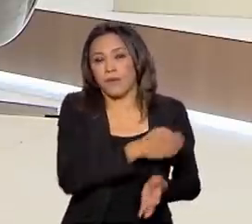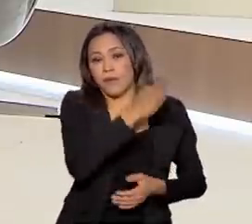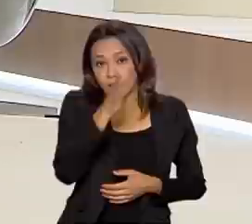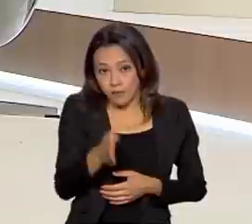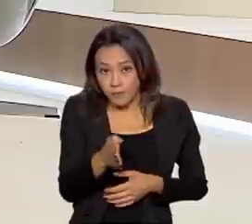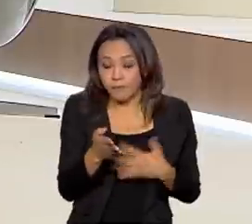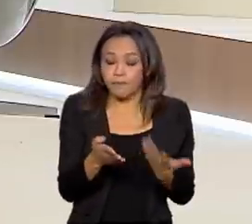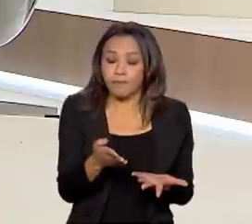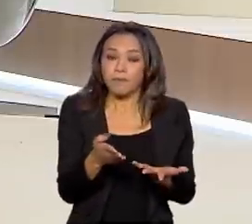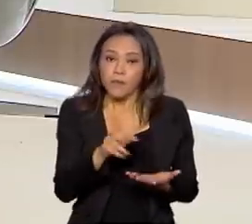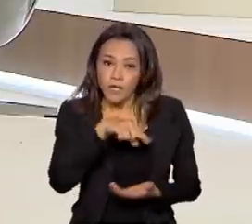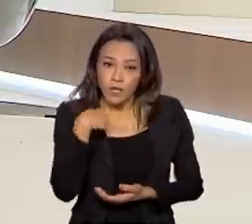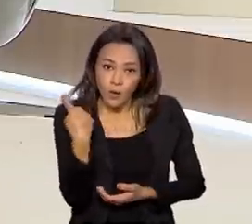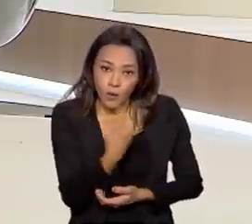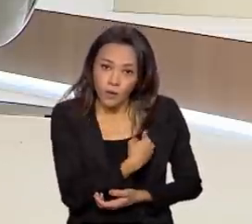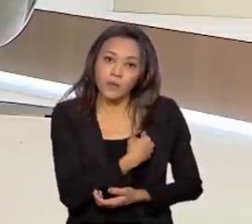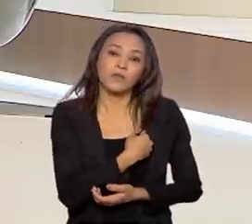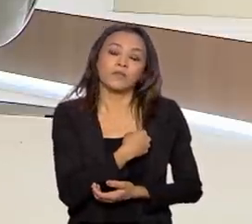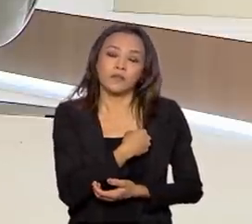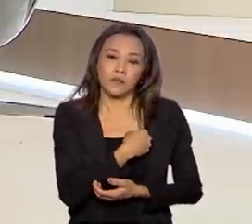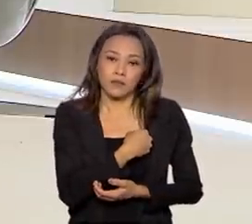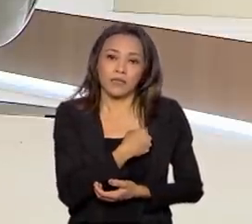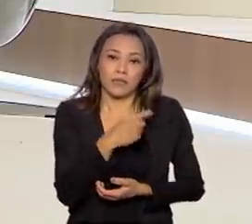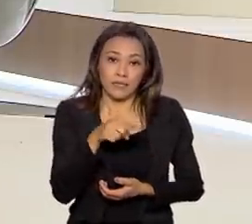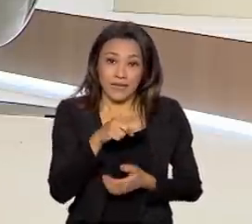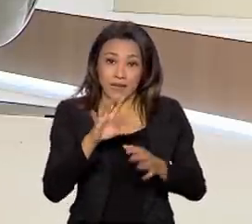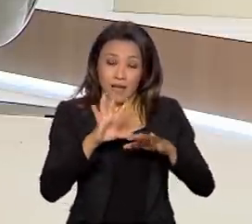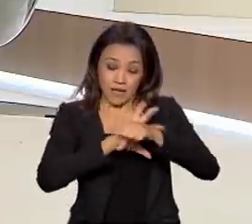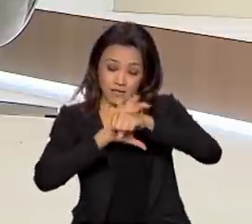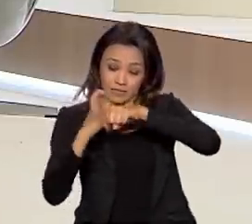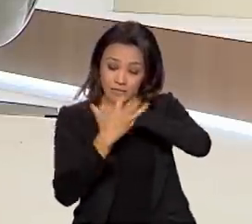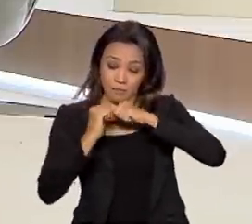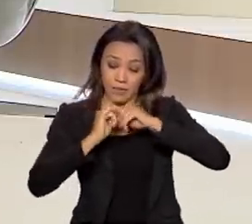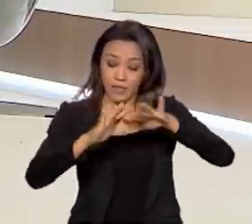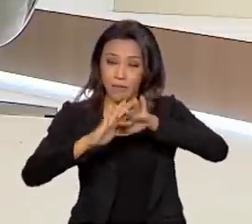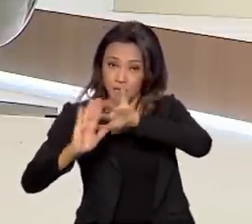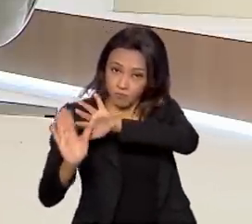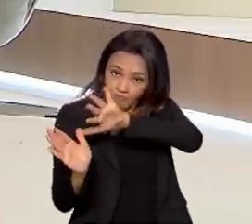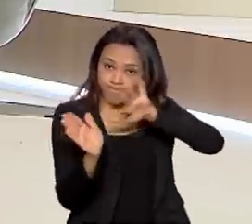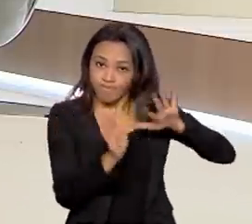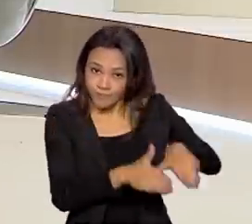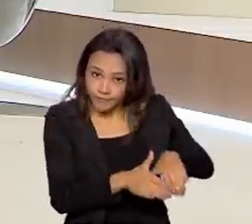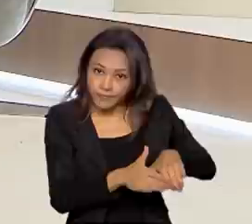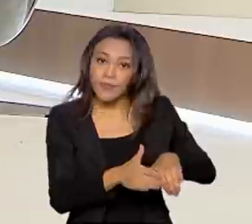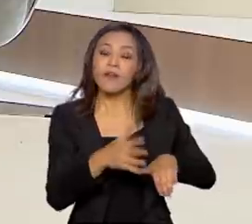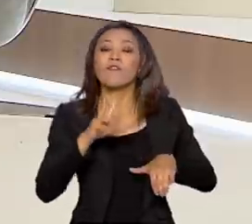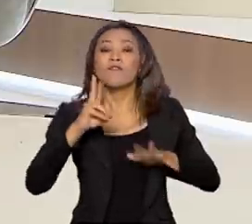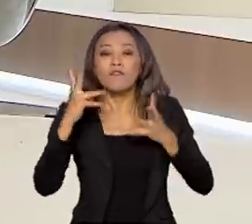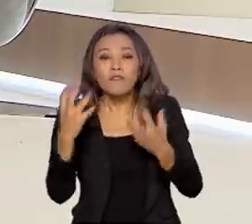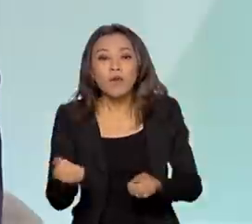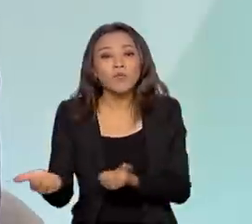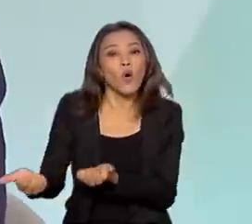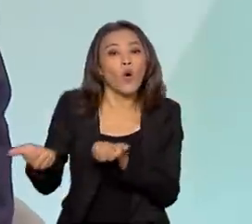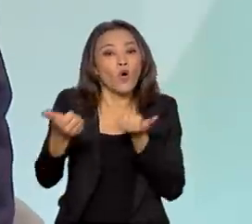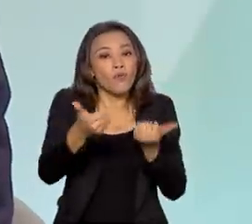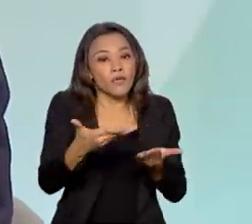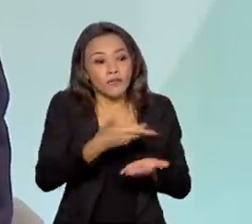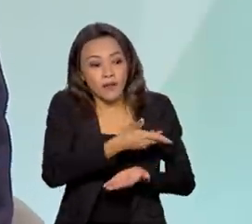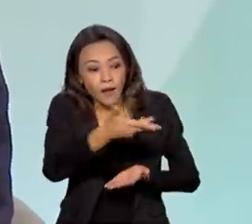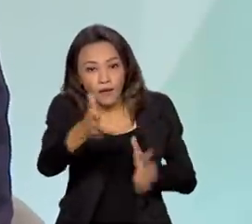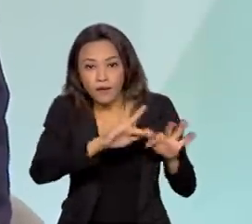assim que nós sairemos e sairemos dessa pandemia, nós ofereceremos a essas famílias a